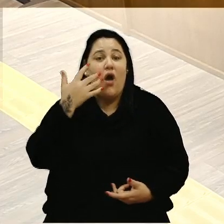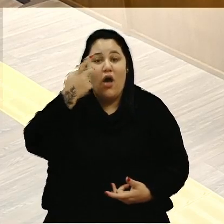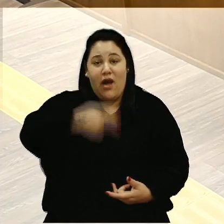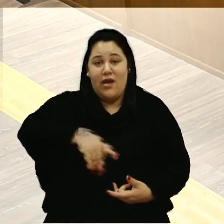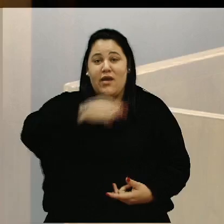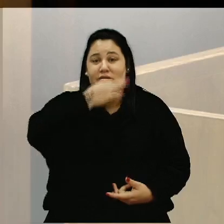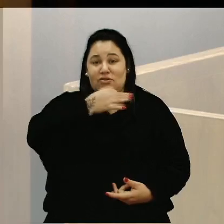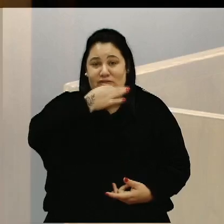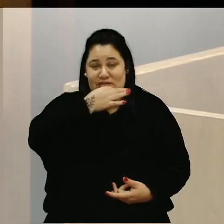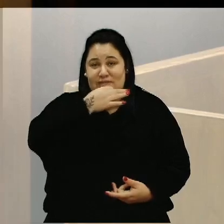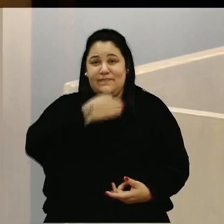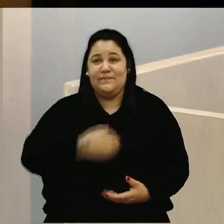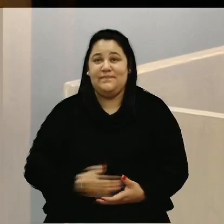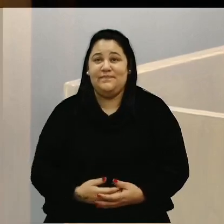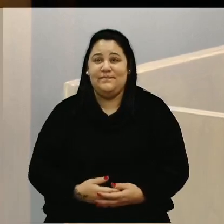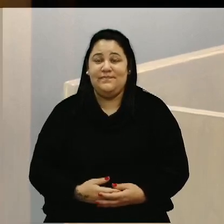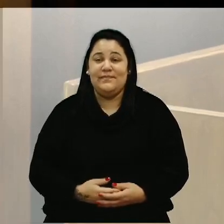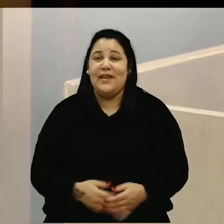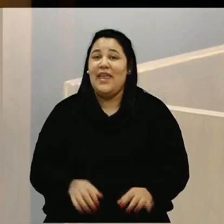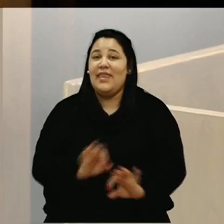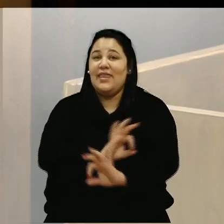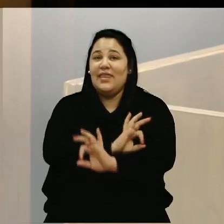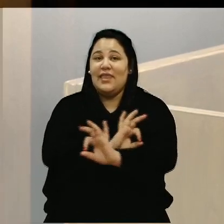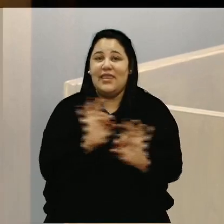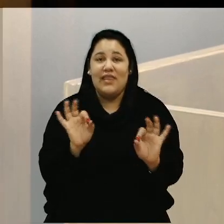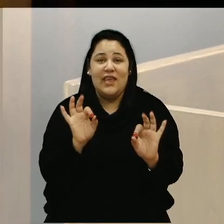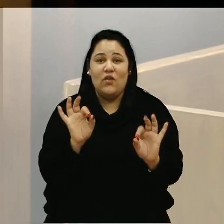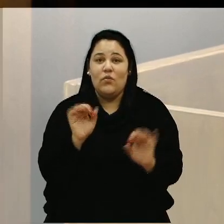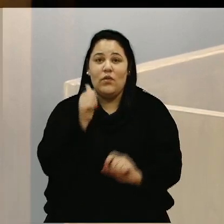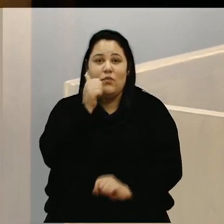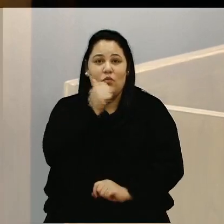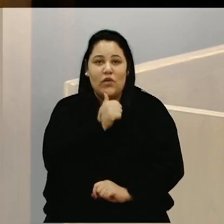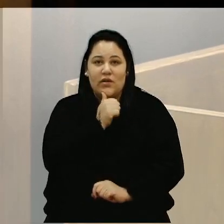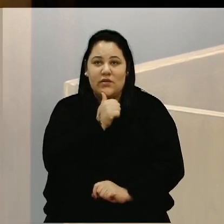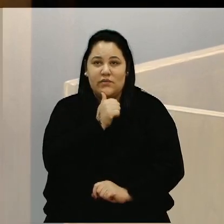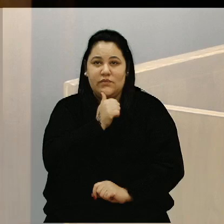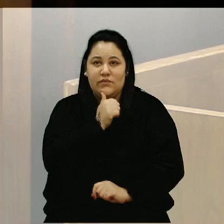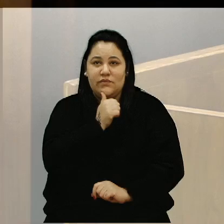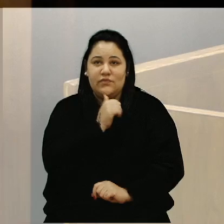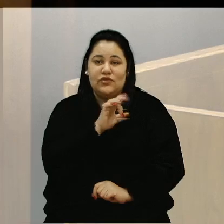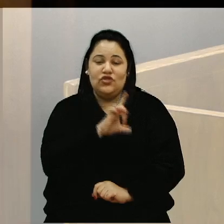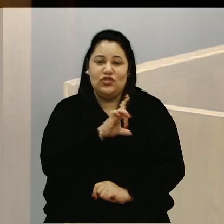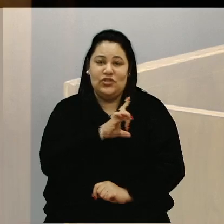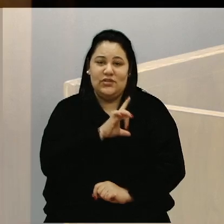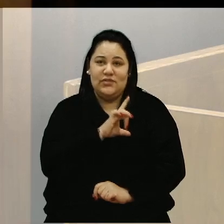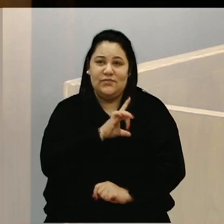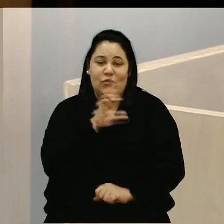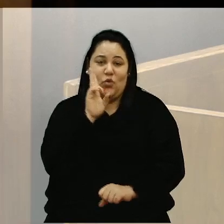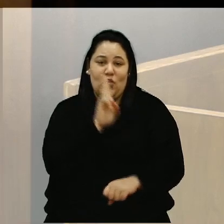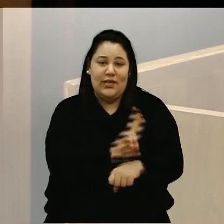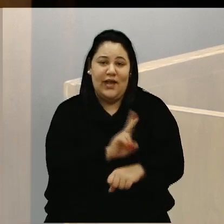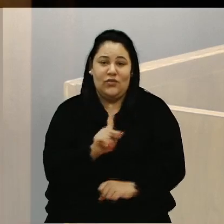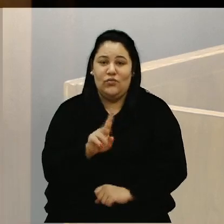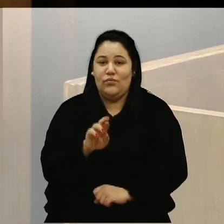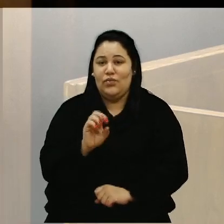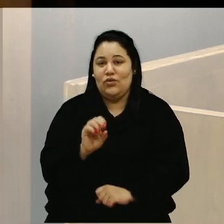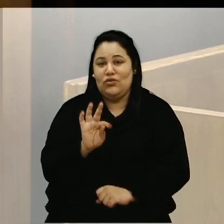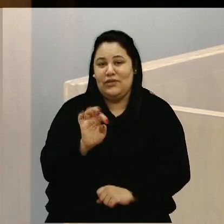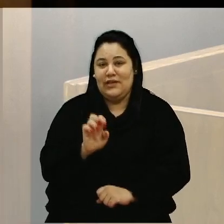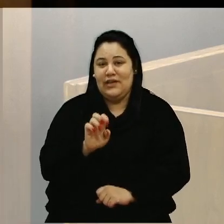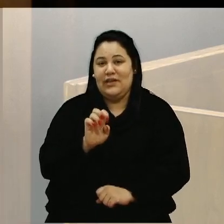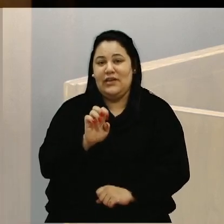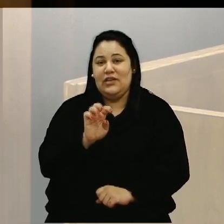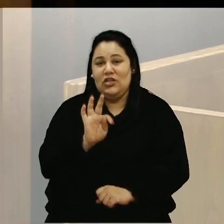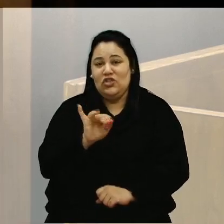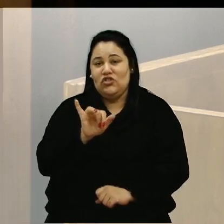do Sul, nenhuma dessas mulheres estava com a medida protetiva, com essa ação em